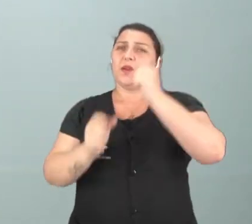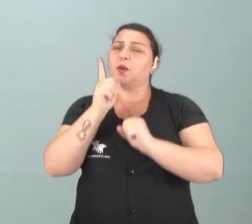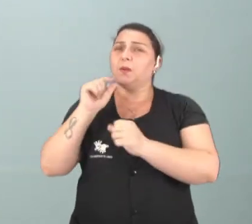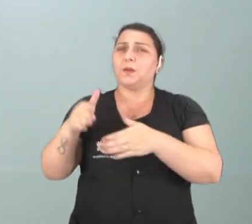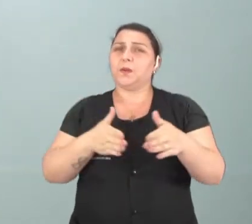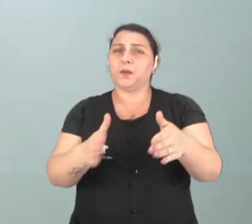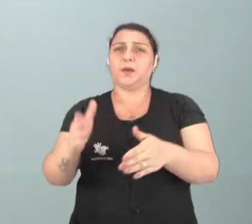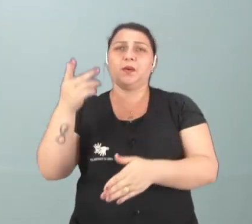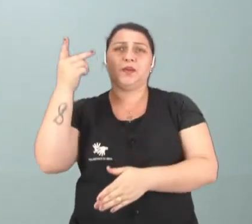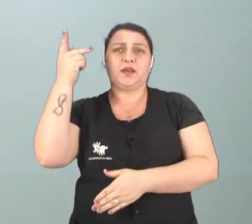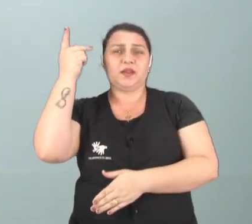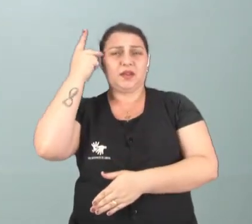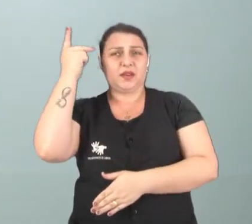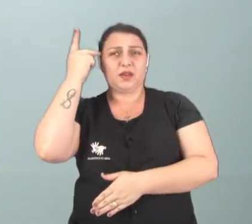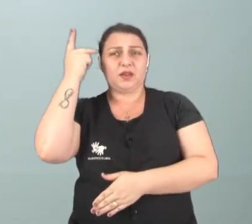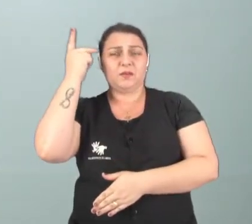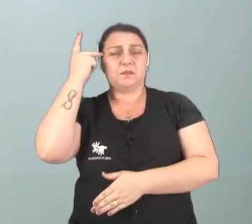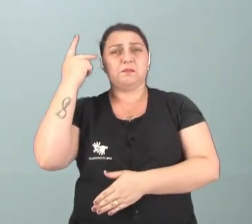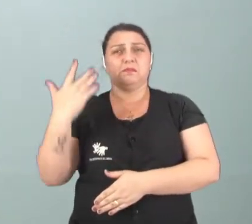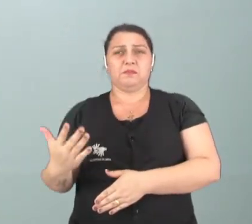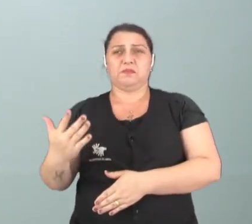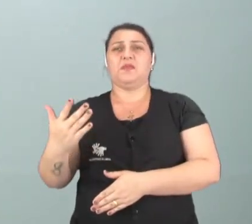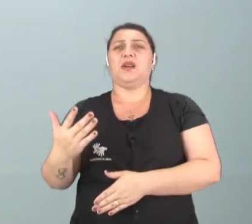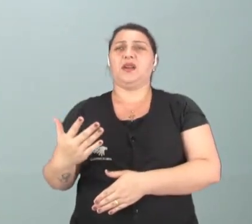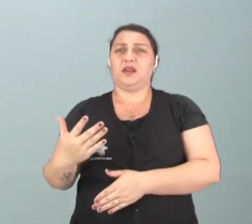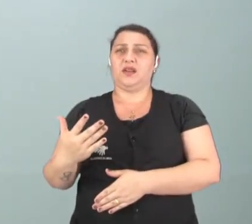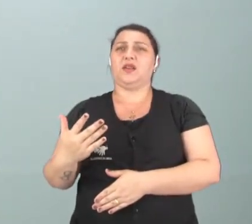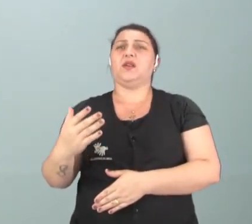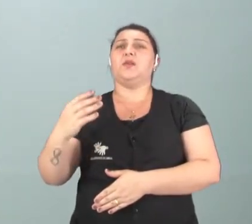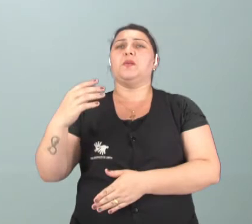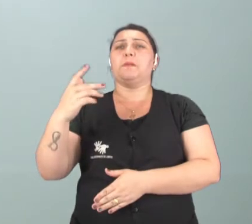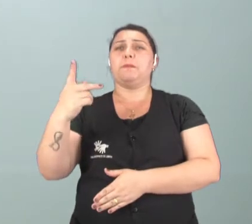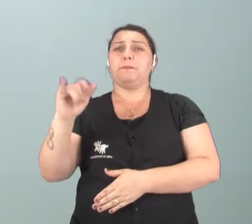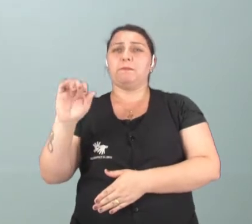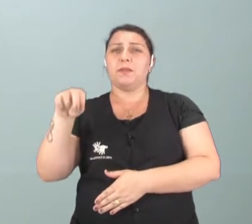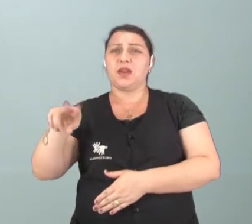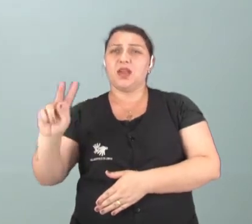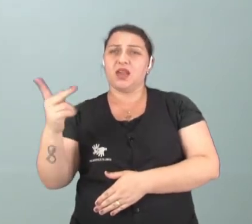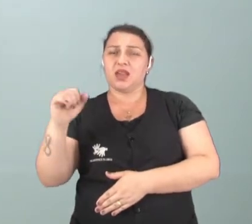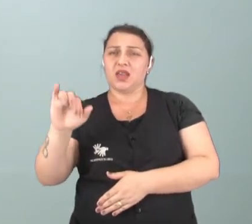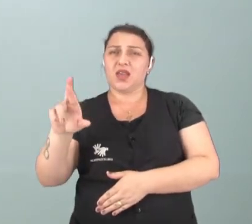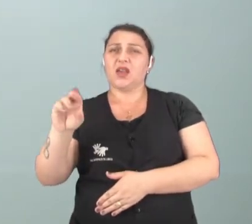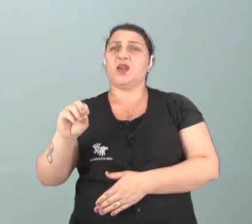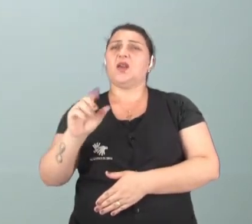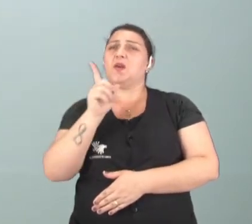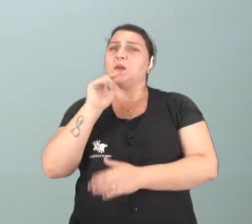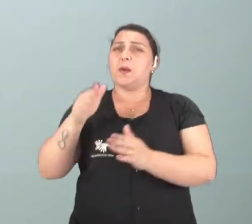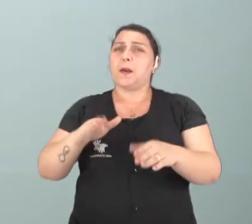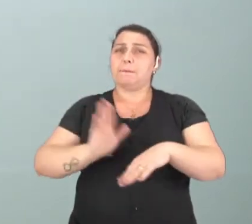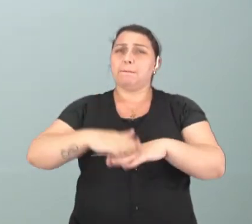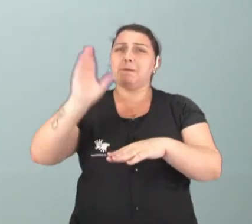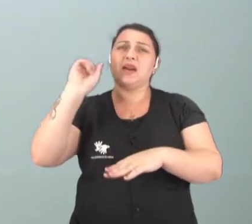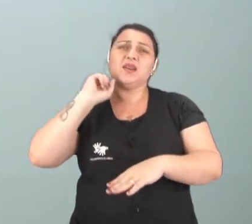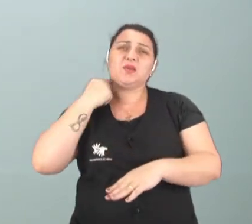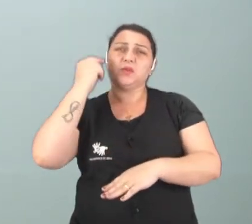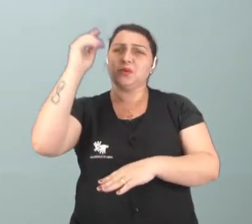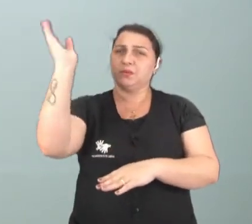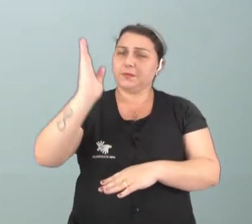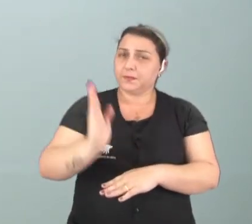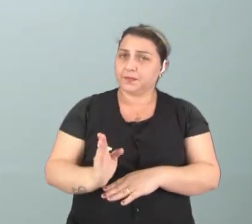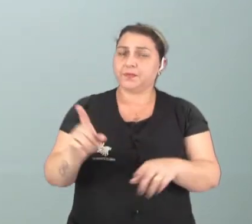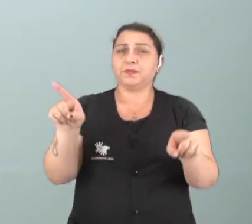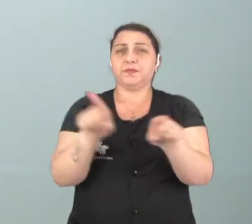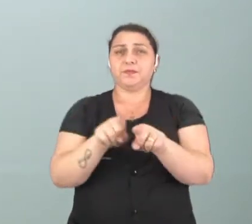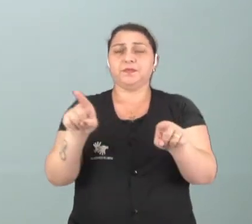como o Rio de São Paulo, Cubatão e Pinheiro, foram considerados em determinado tempo como os rios mais poluídos do Brasil e